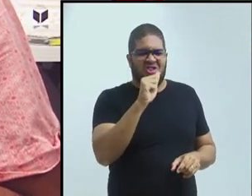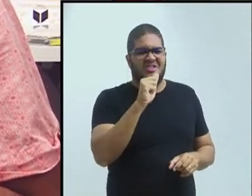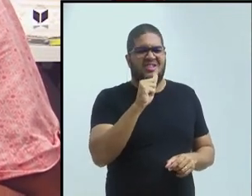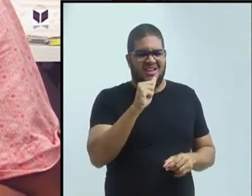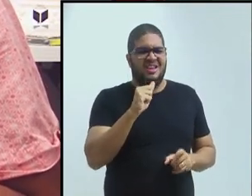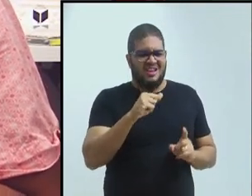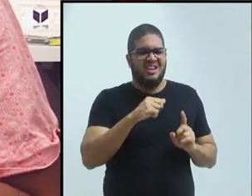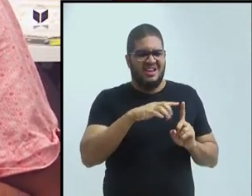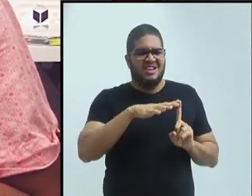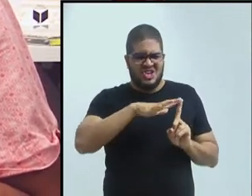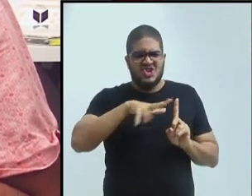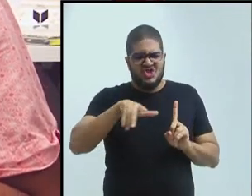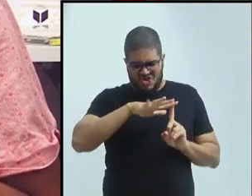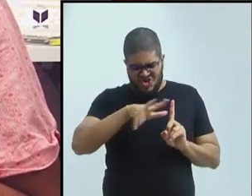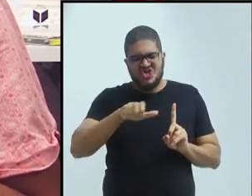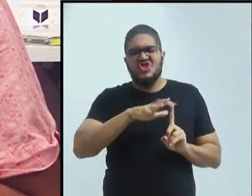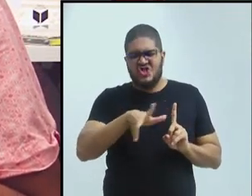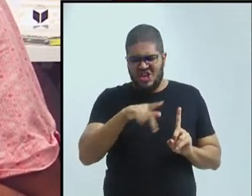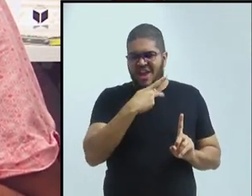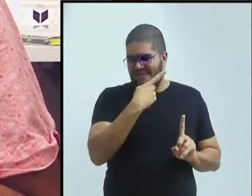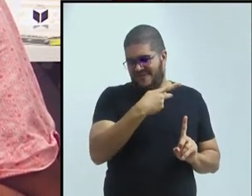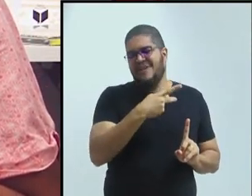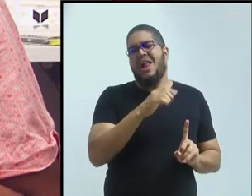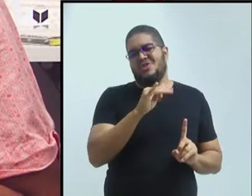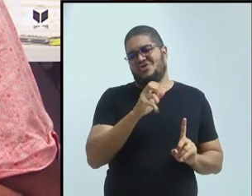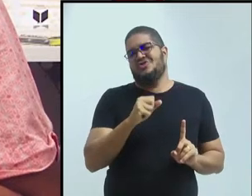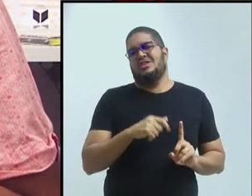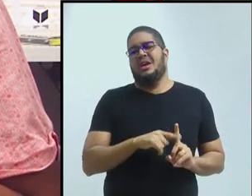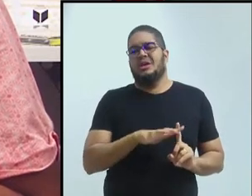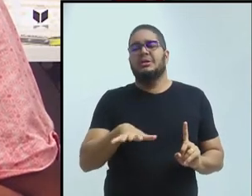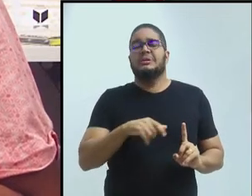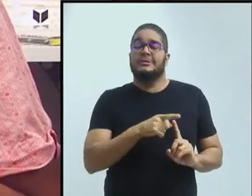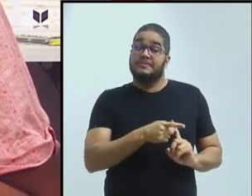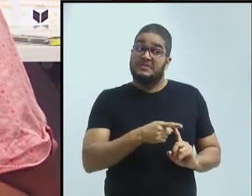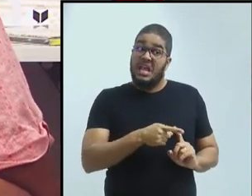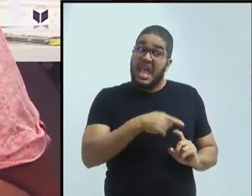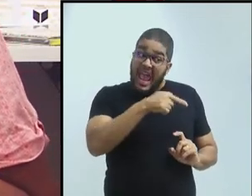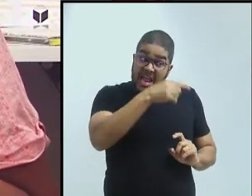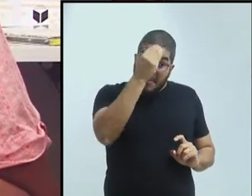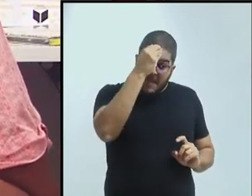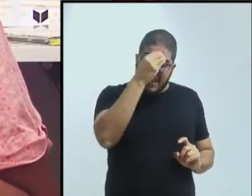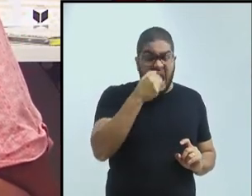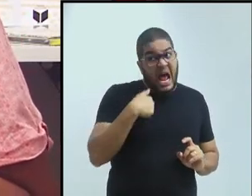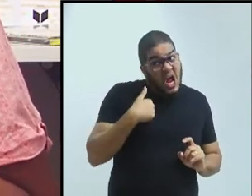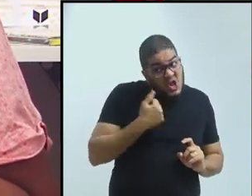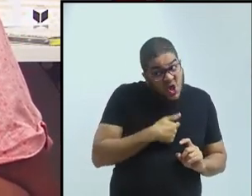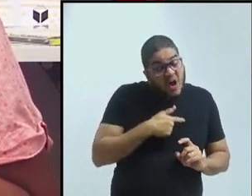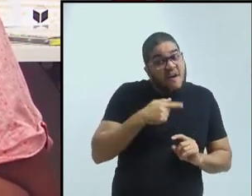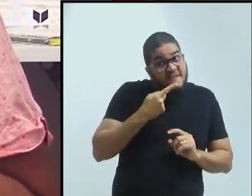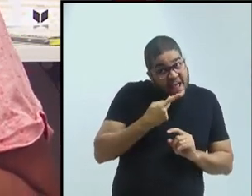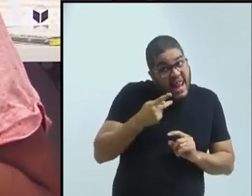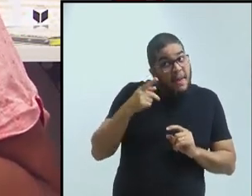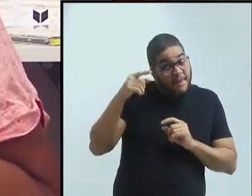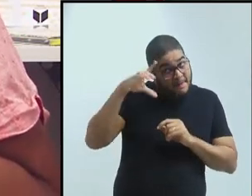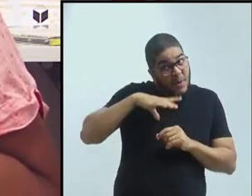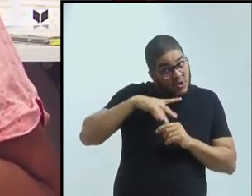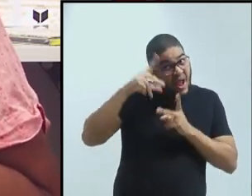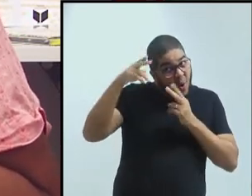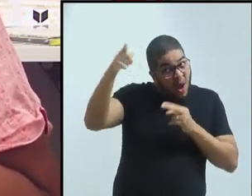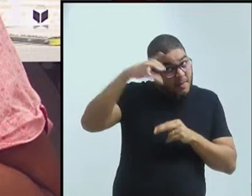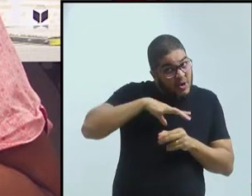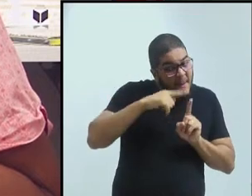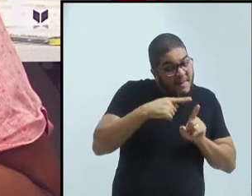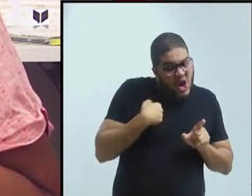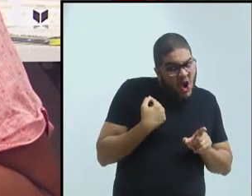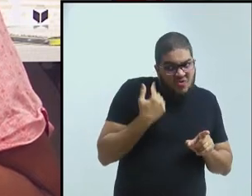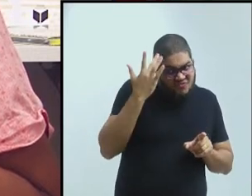Isso também, acho que, em parte, porque a formação desses mestrandos era muito fragmentada, se a gente for comparar com... Ali ninguém tinha